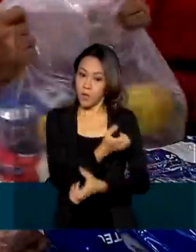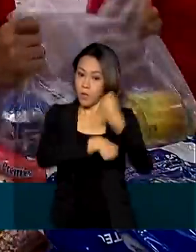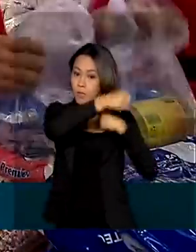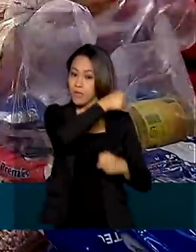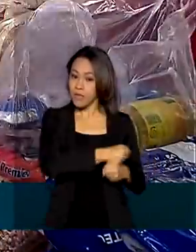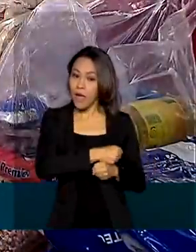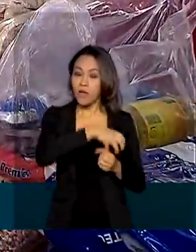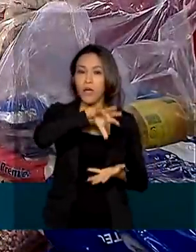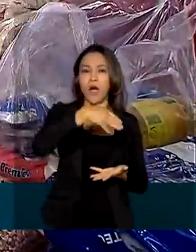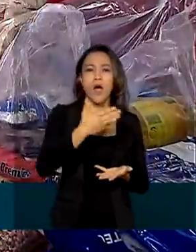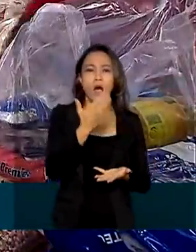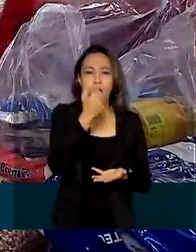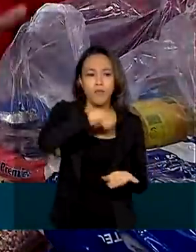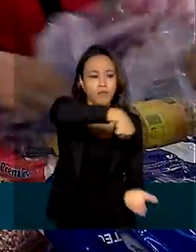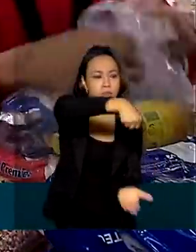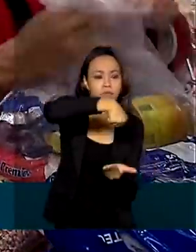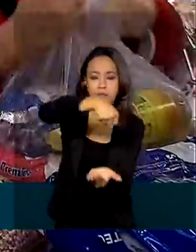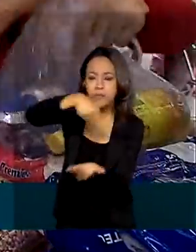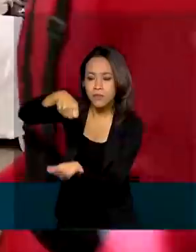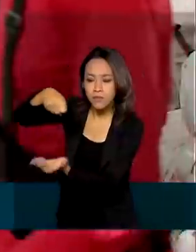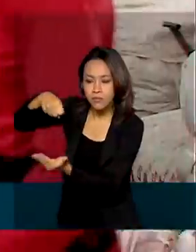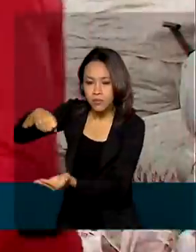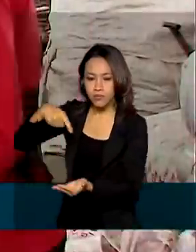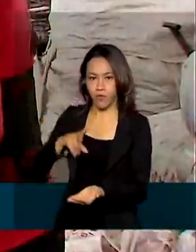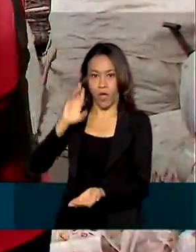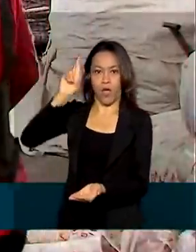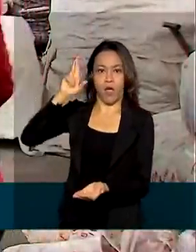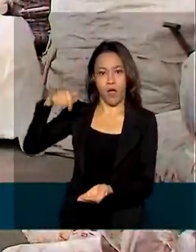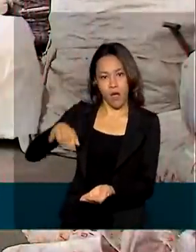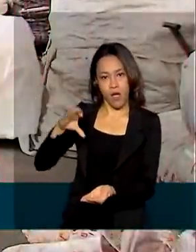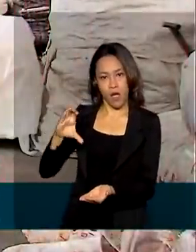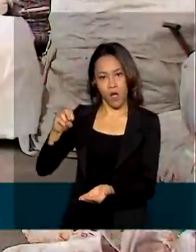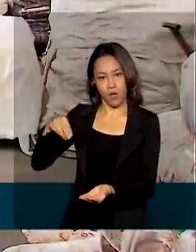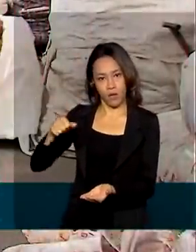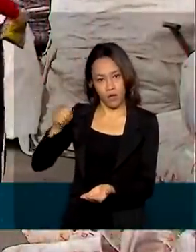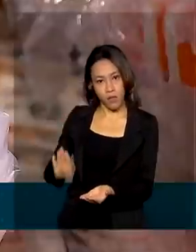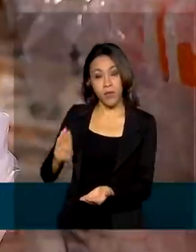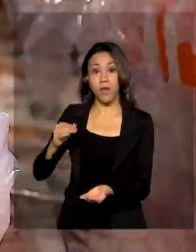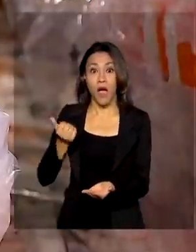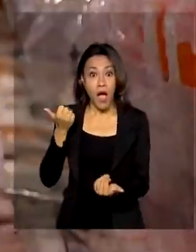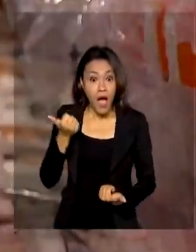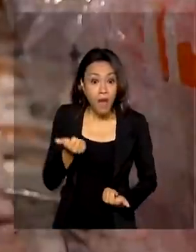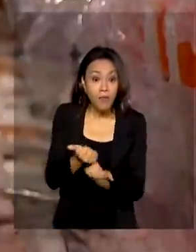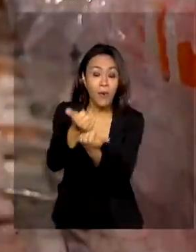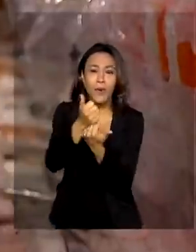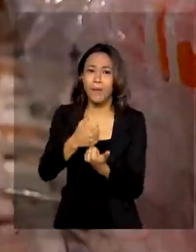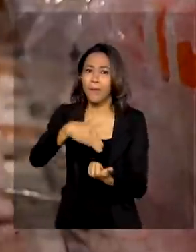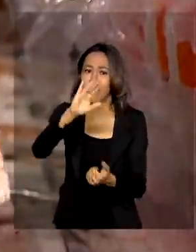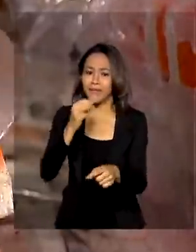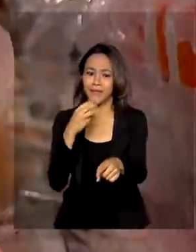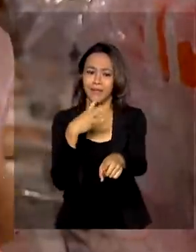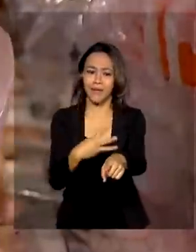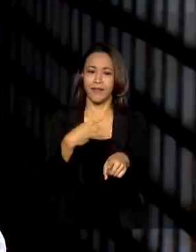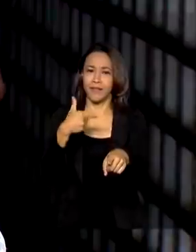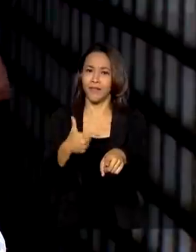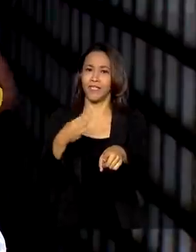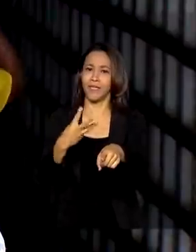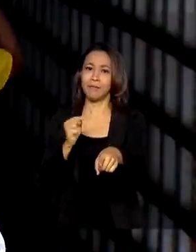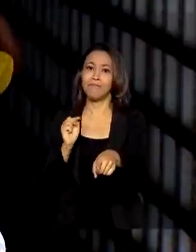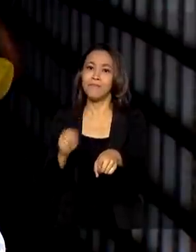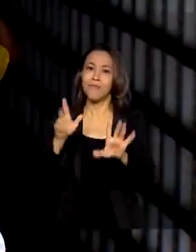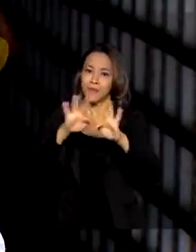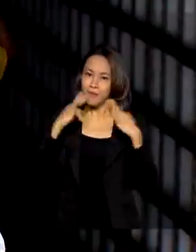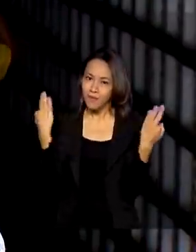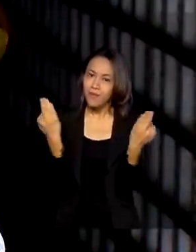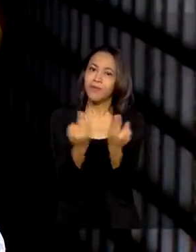a distribuição de cestas básicas da Conab beneficiou mais de 323 mil famílias, com